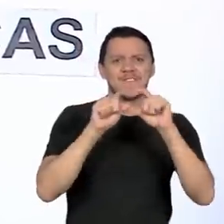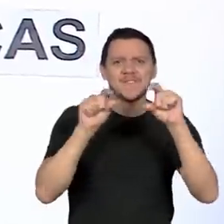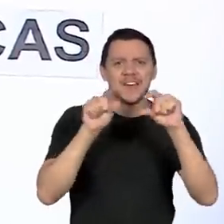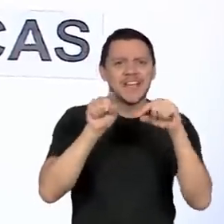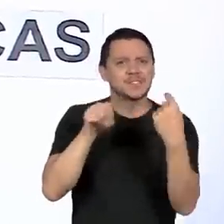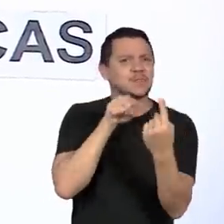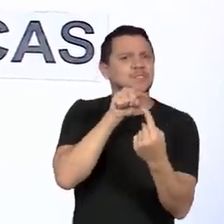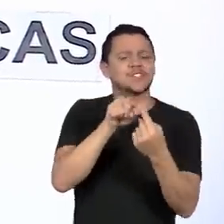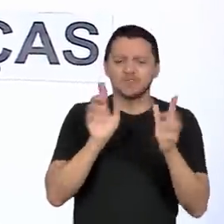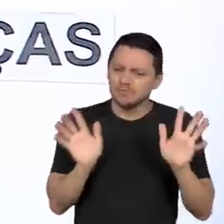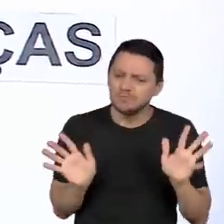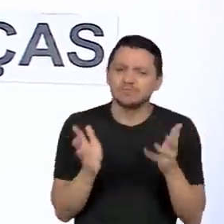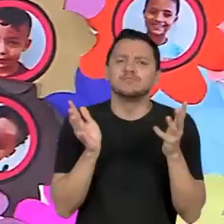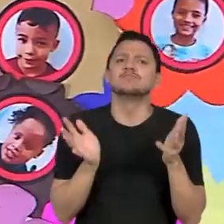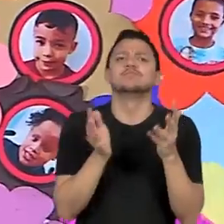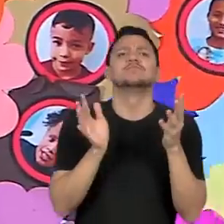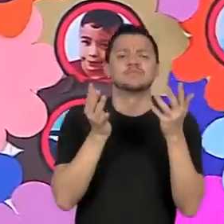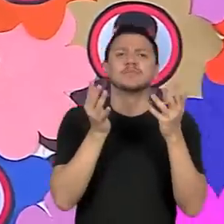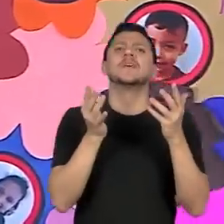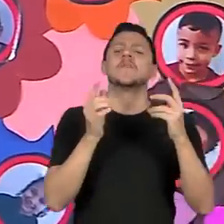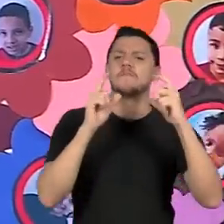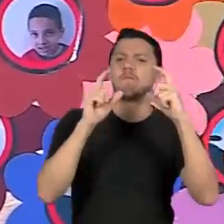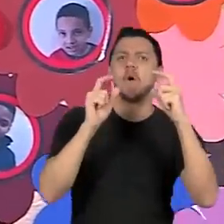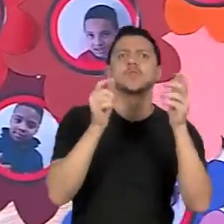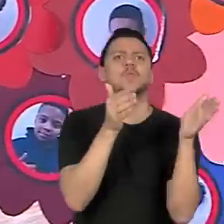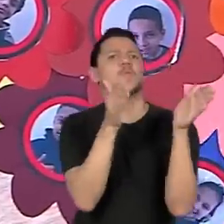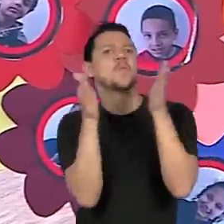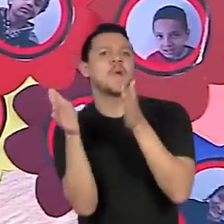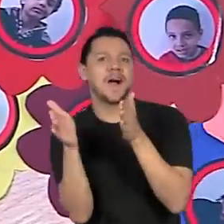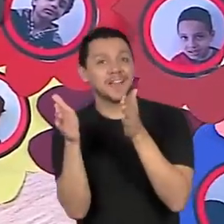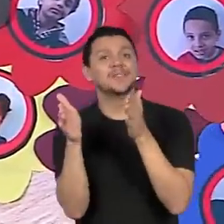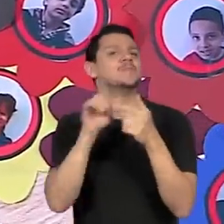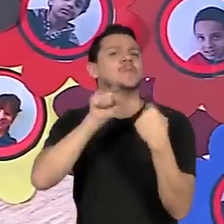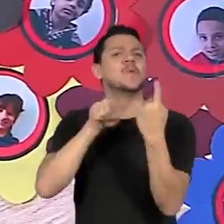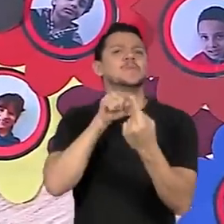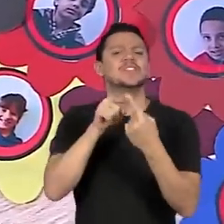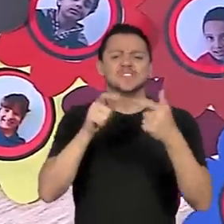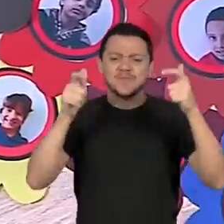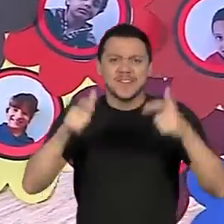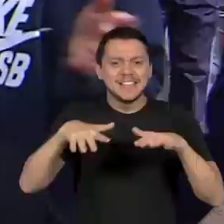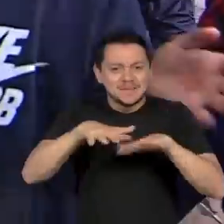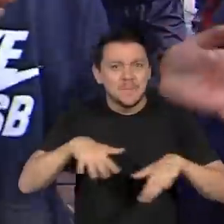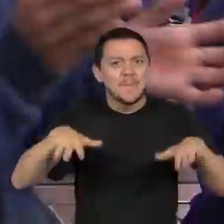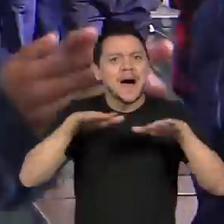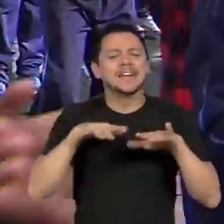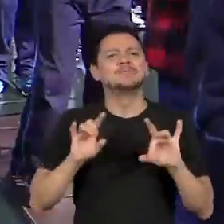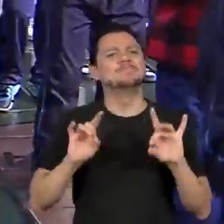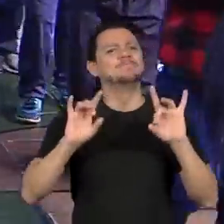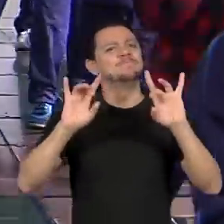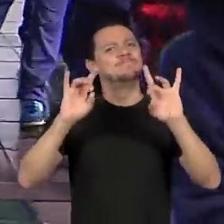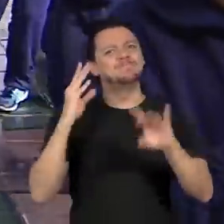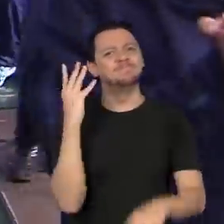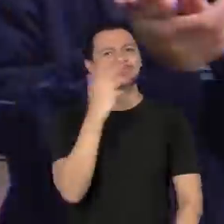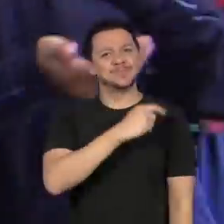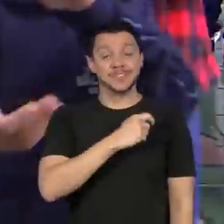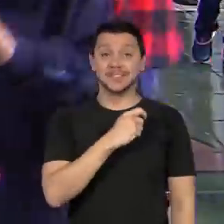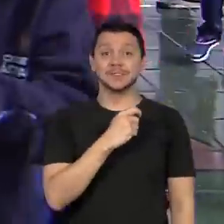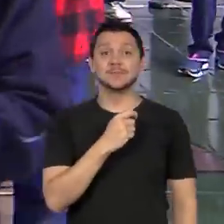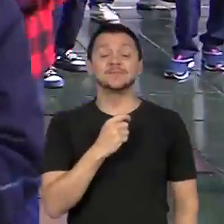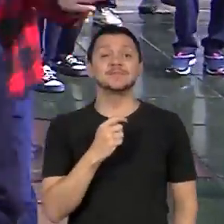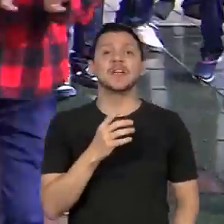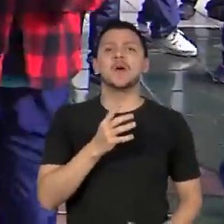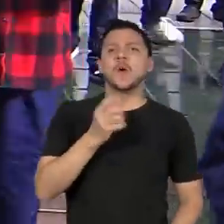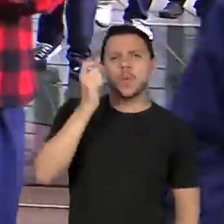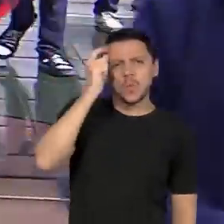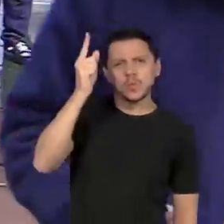motivacionais estão ao lado das fotos para deixar esse espaço ainda mais especial. Conhecer a cultura negra é